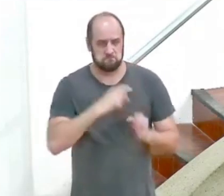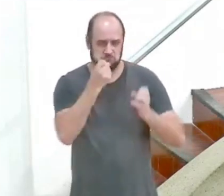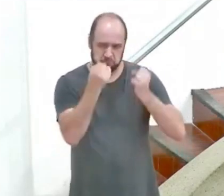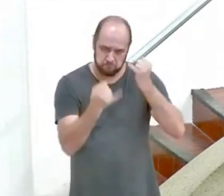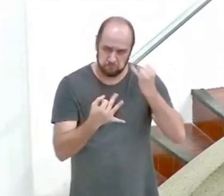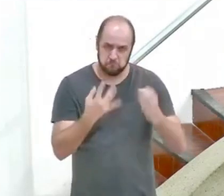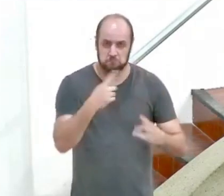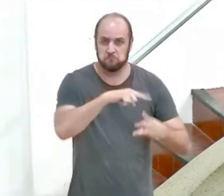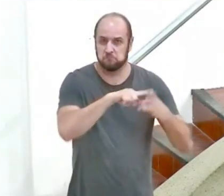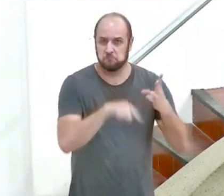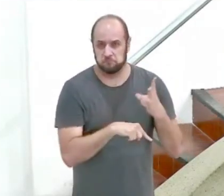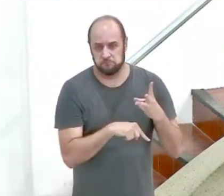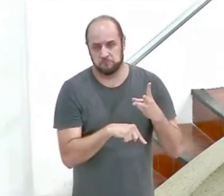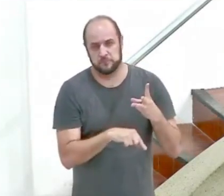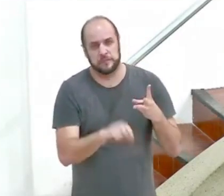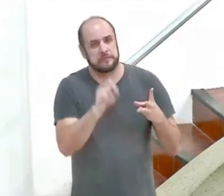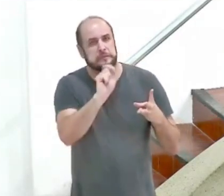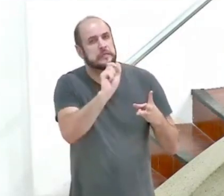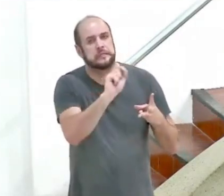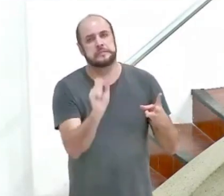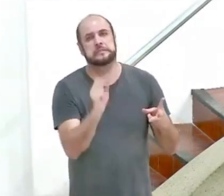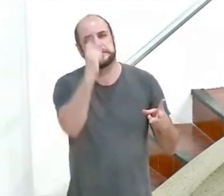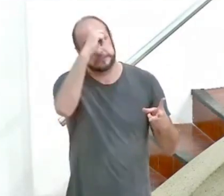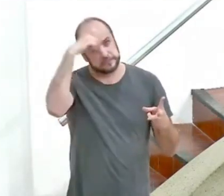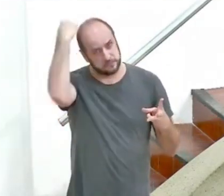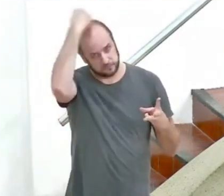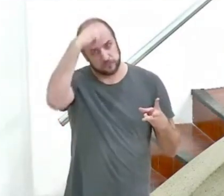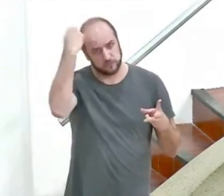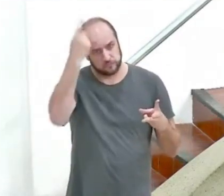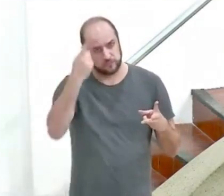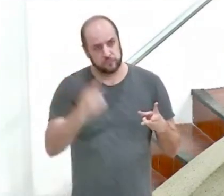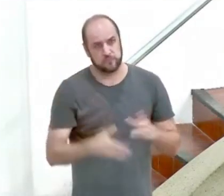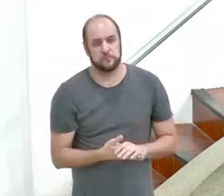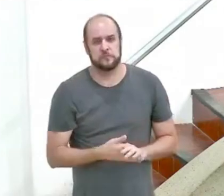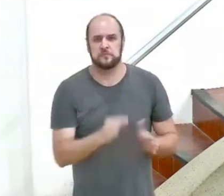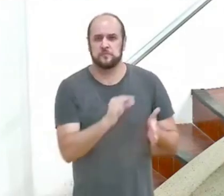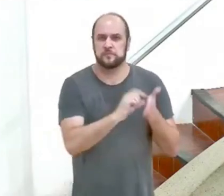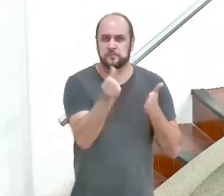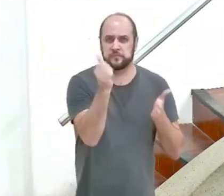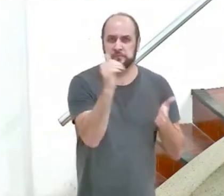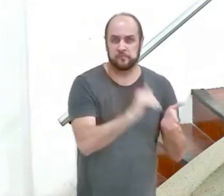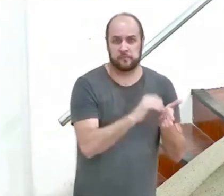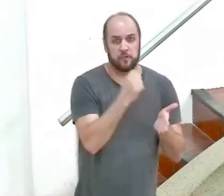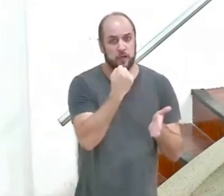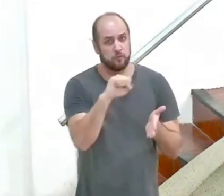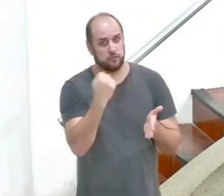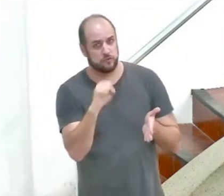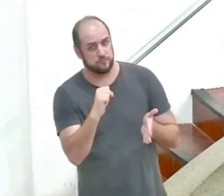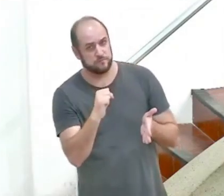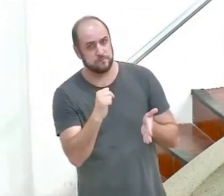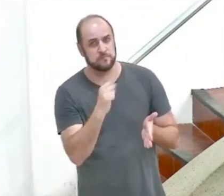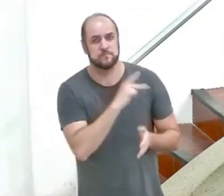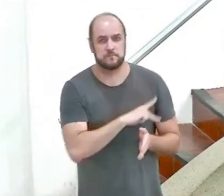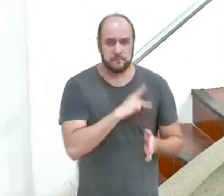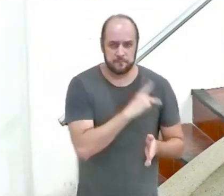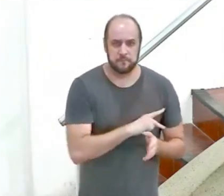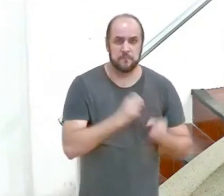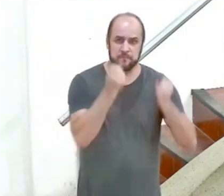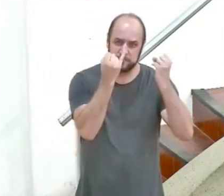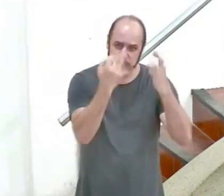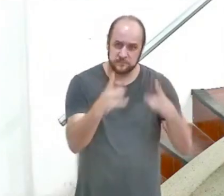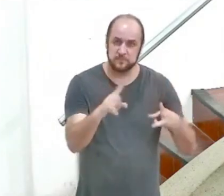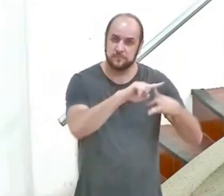três termos, o que é ser santo. Do fim do verso 6, até o verso 8, Paulo vai dar três